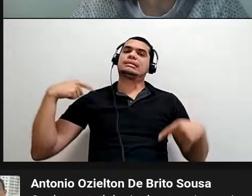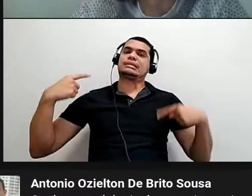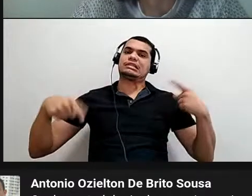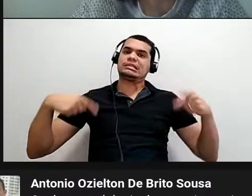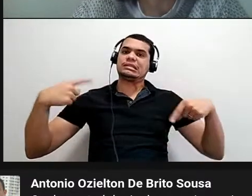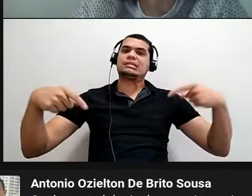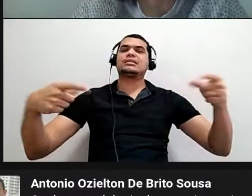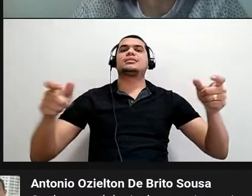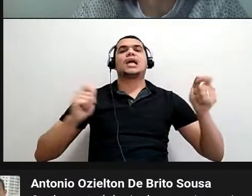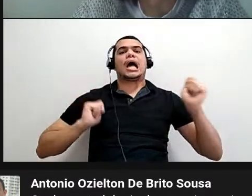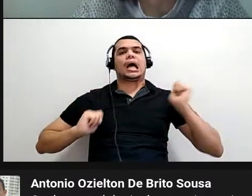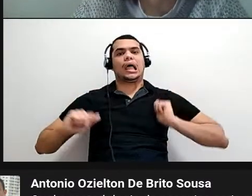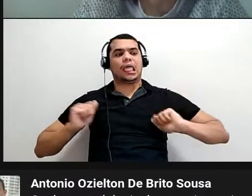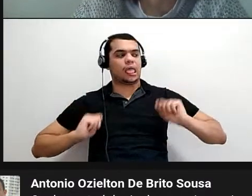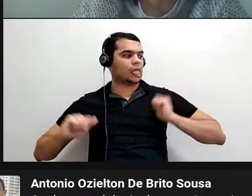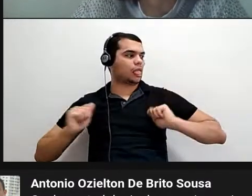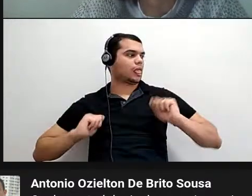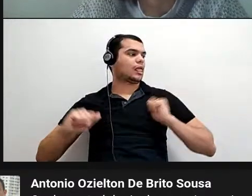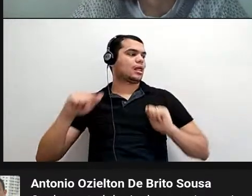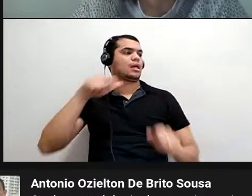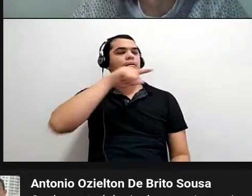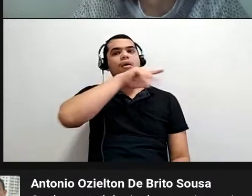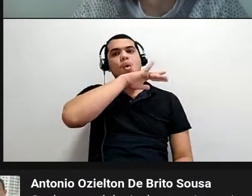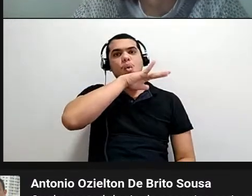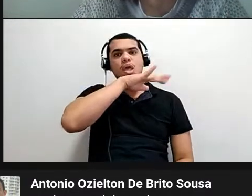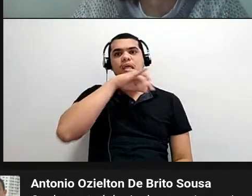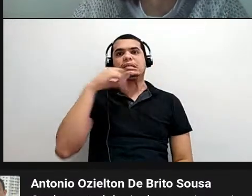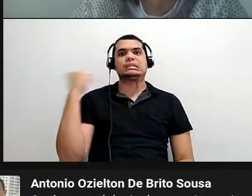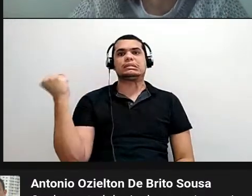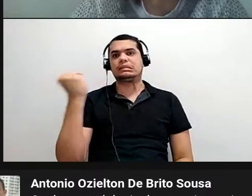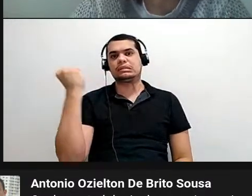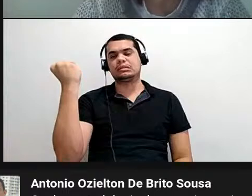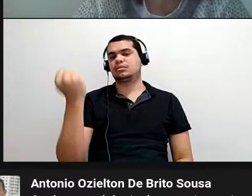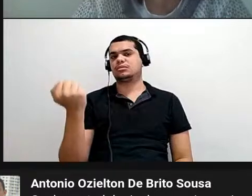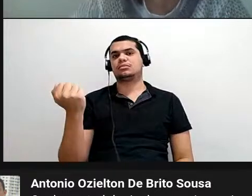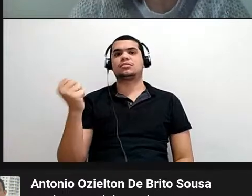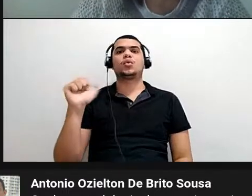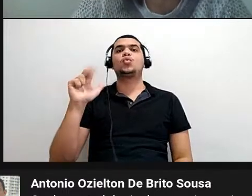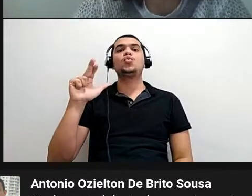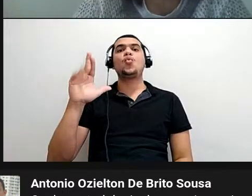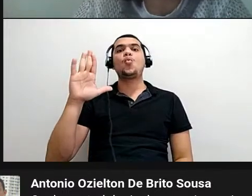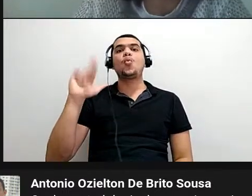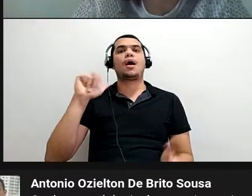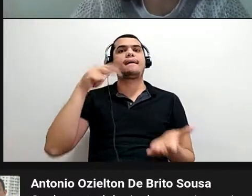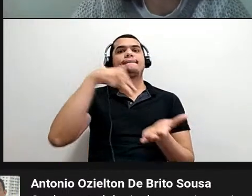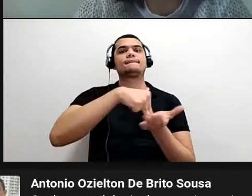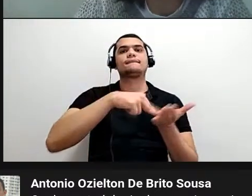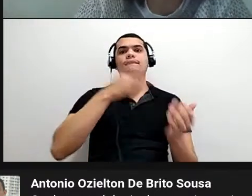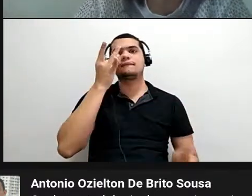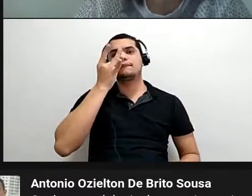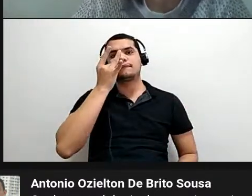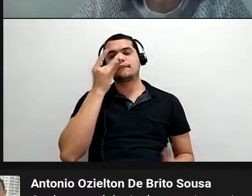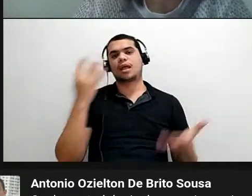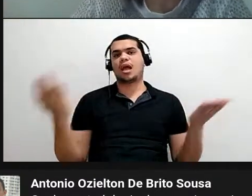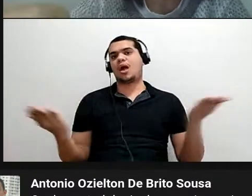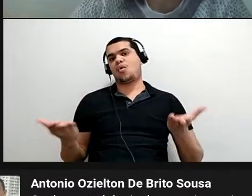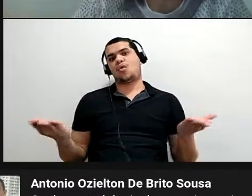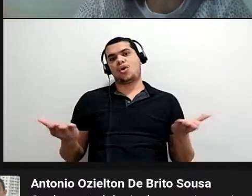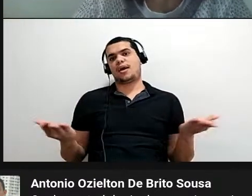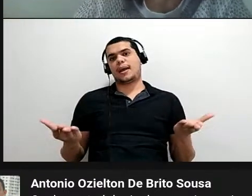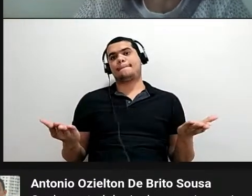ansiedade, para dizer o mínimo, né? Muito grande, porque você nunca está no presente vivendo aquilo ali, fazendo,